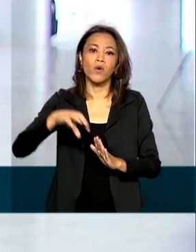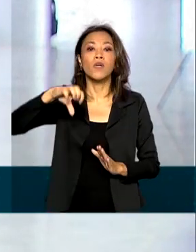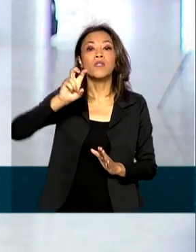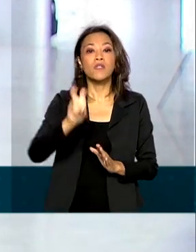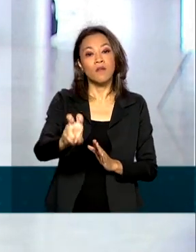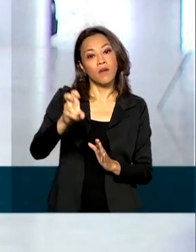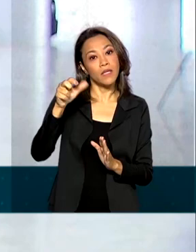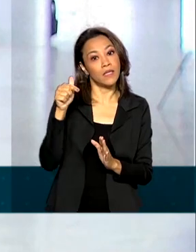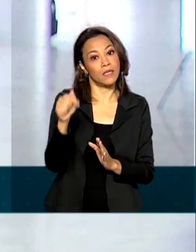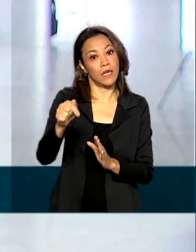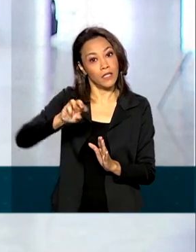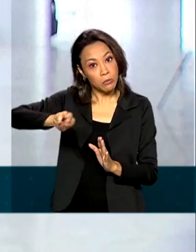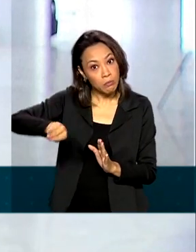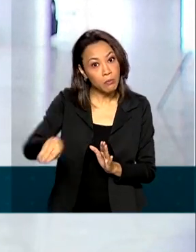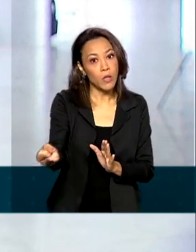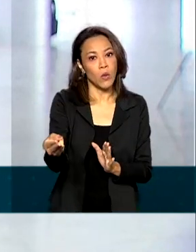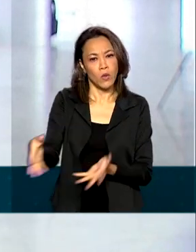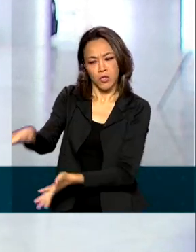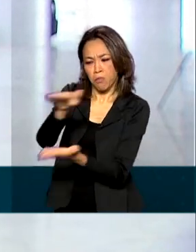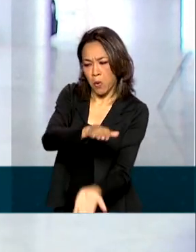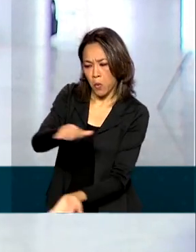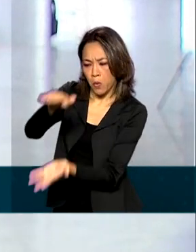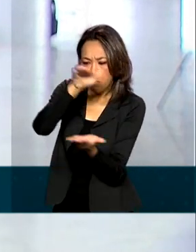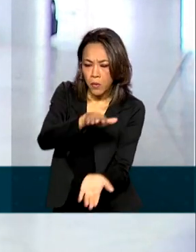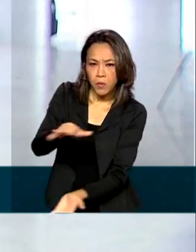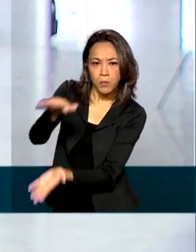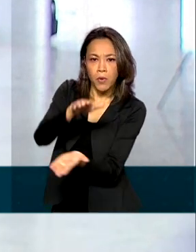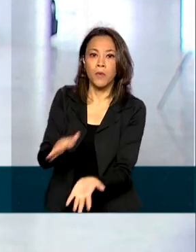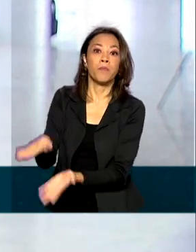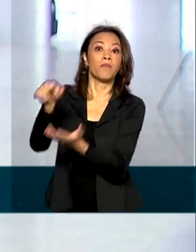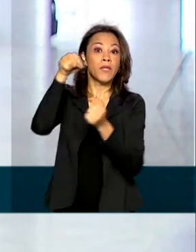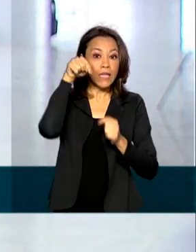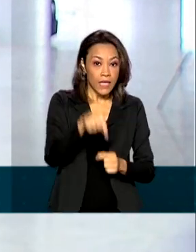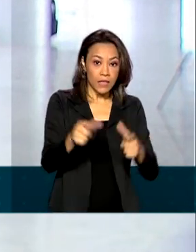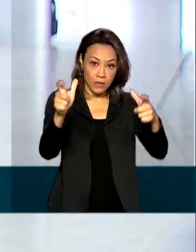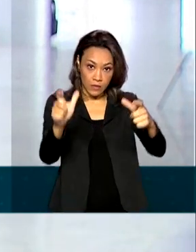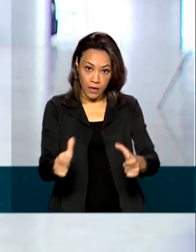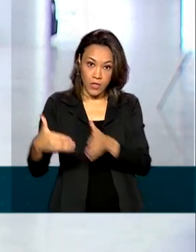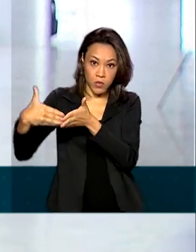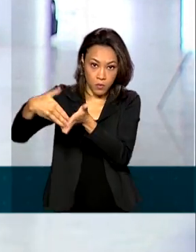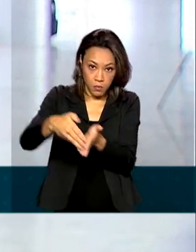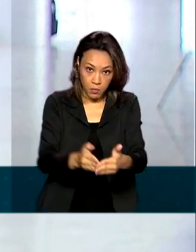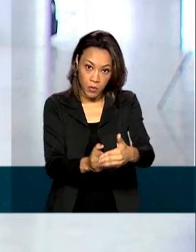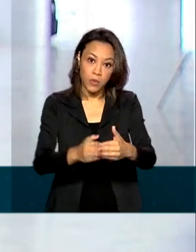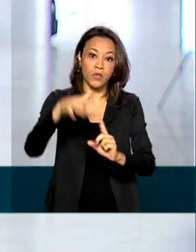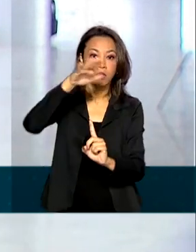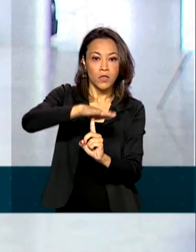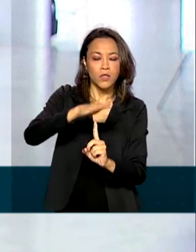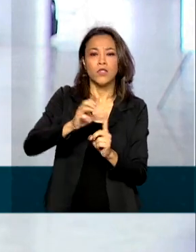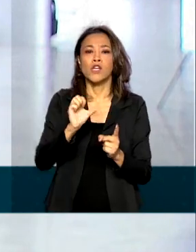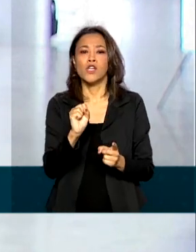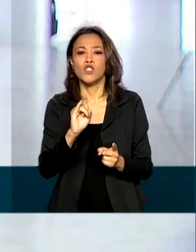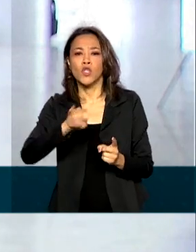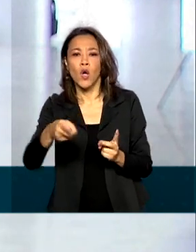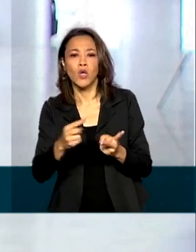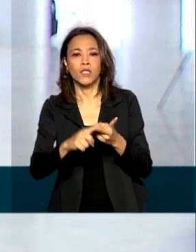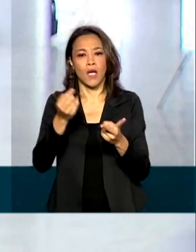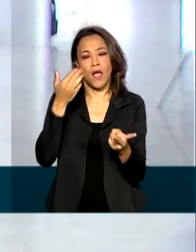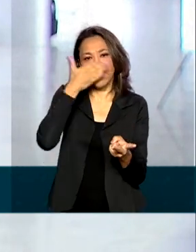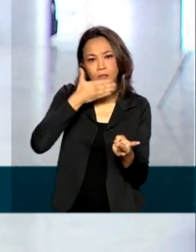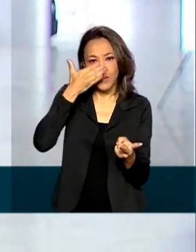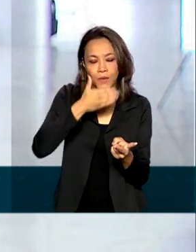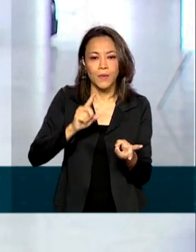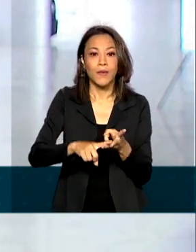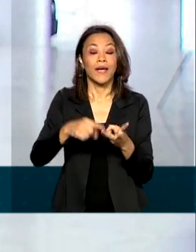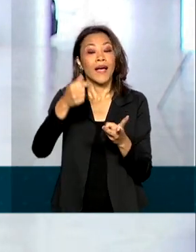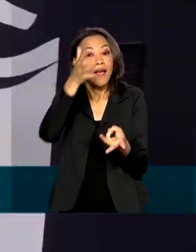toneladas de cargas movimentadas. Pelo porto de Paranaguá, passaram principalmente soja, açúcar e carne